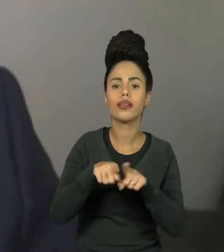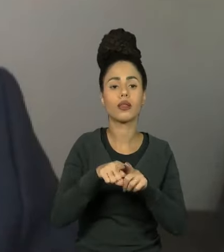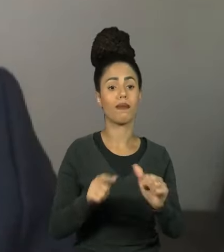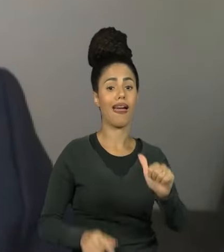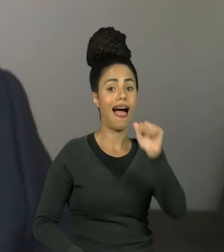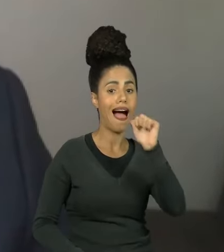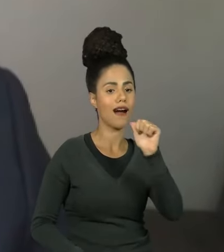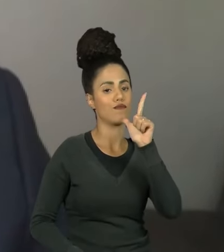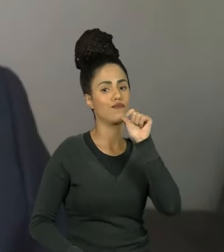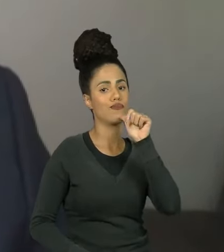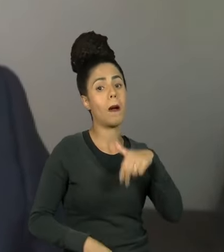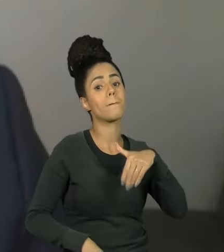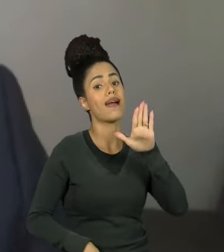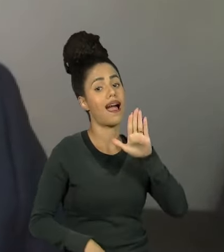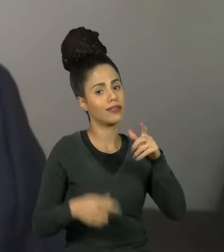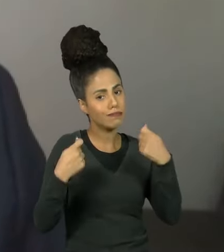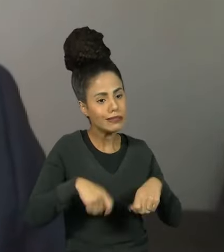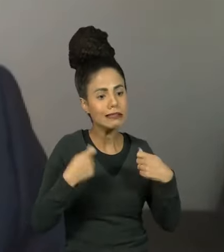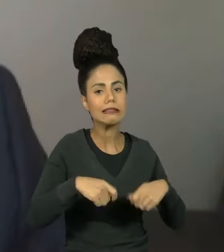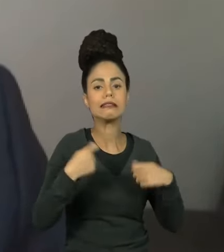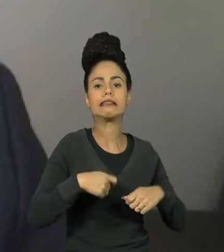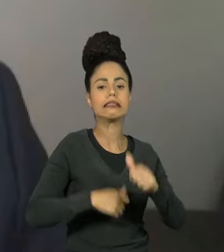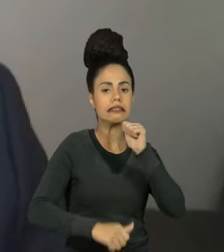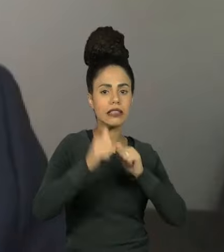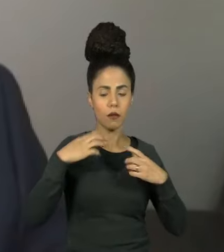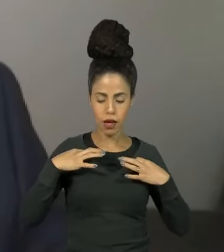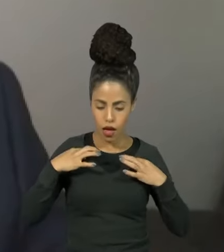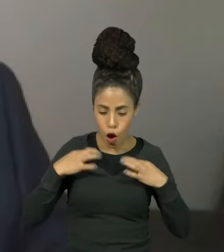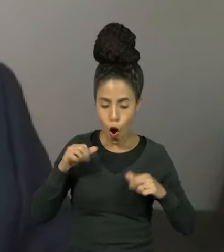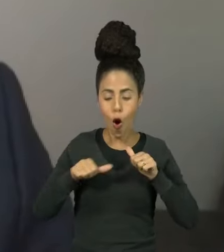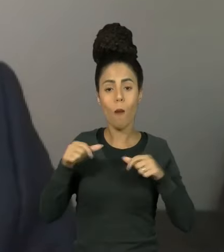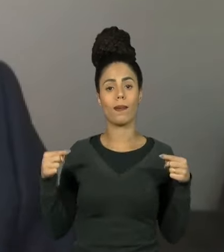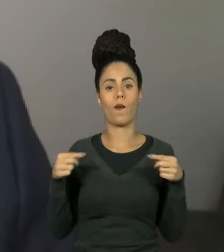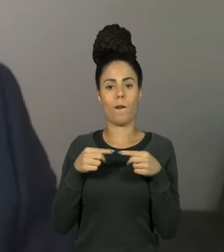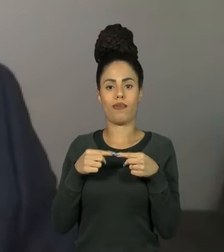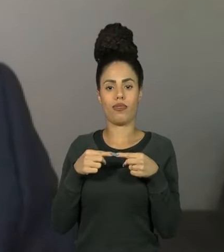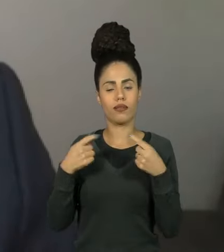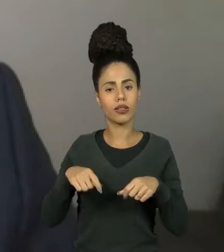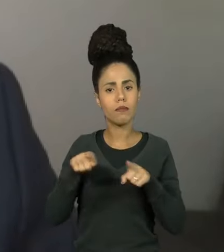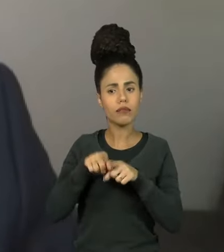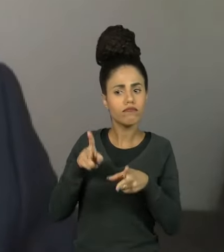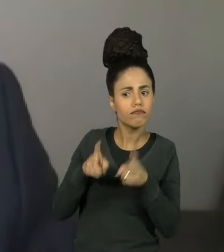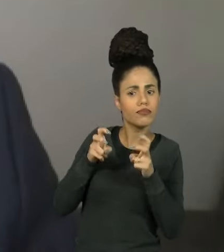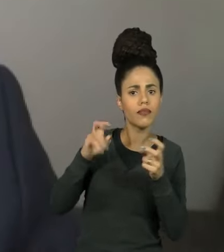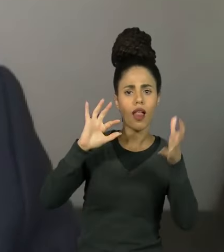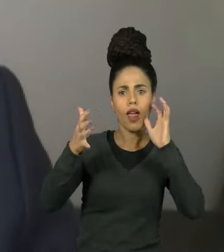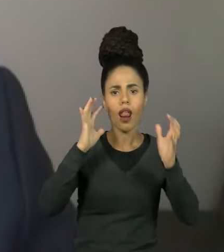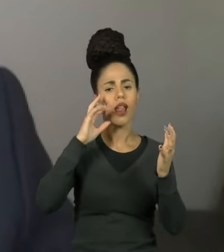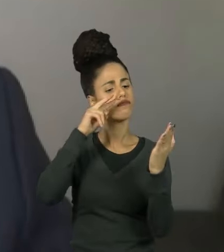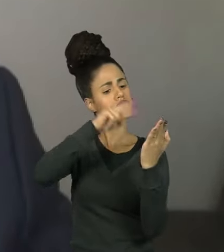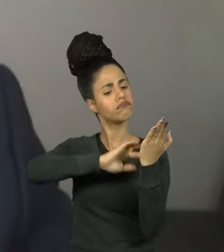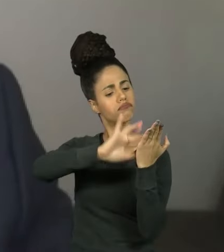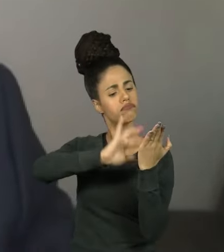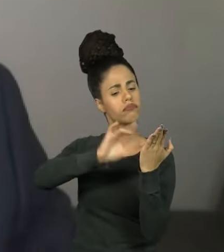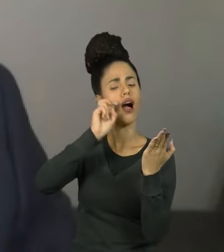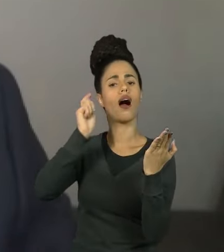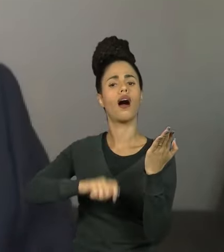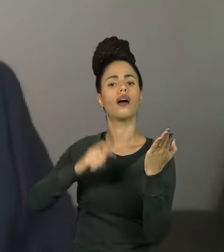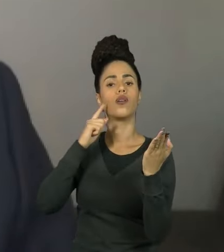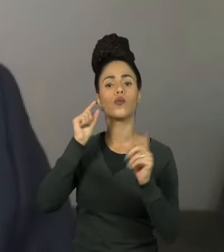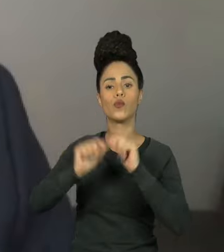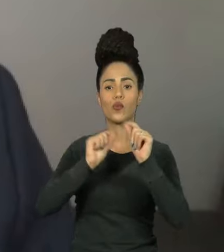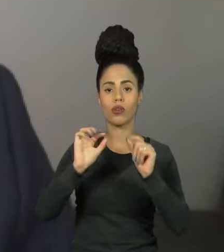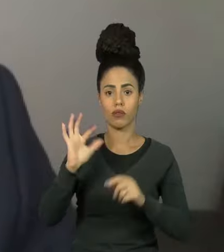preventiva, ajustar as roupas e ficar atento a mudanças climáticas abruptas que possam, inclusive,